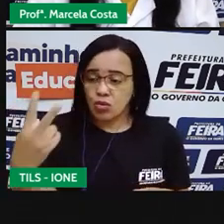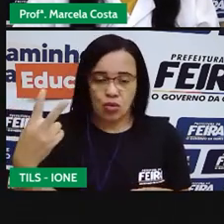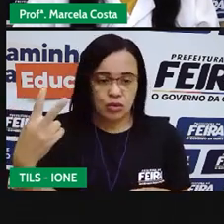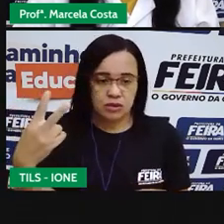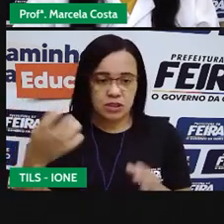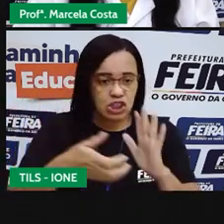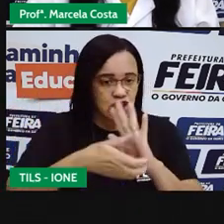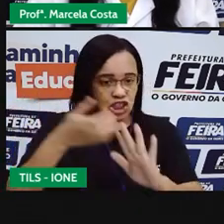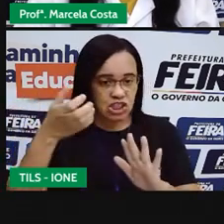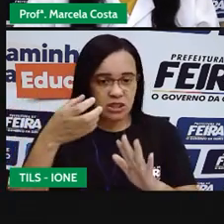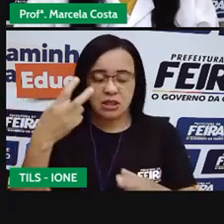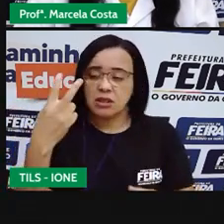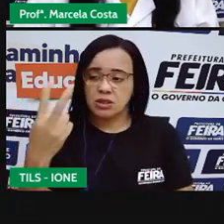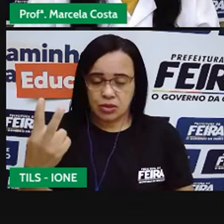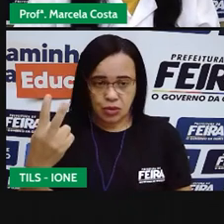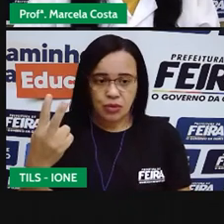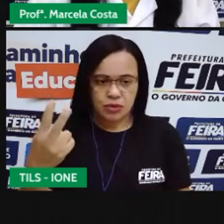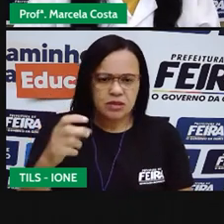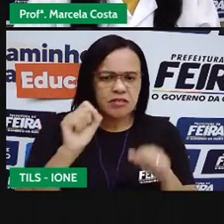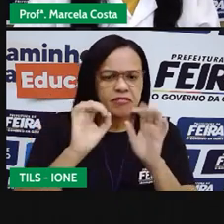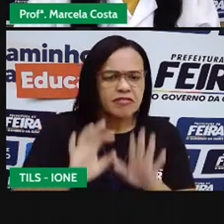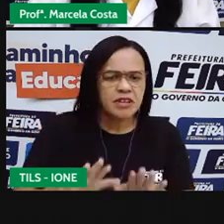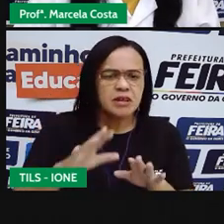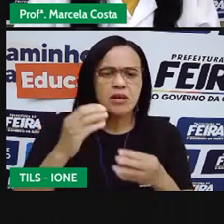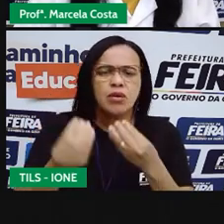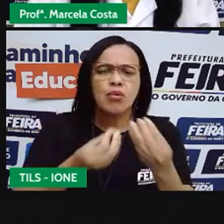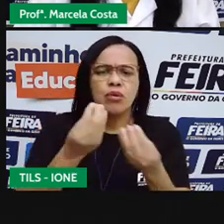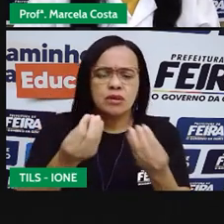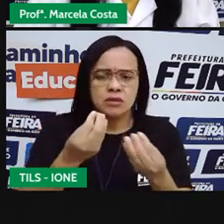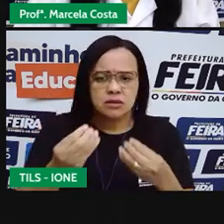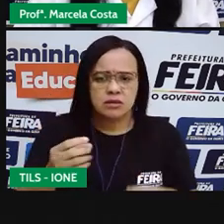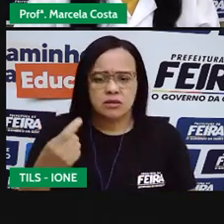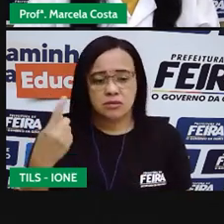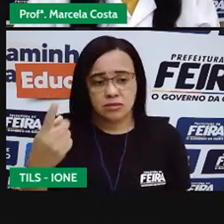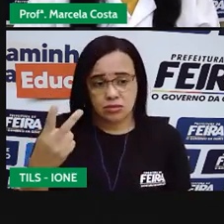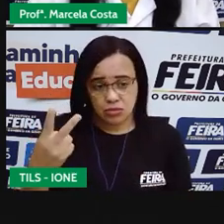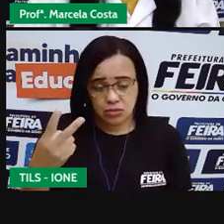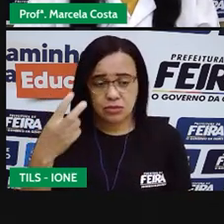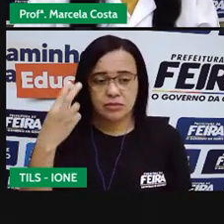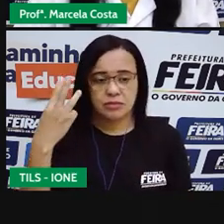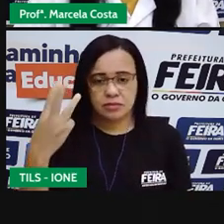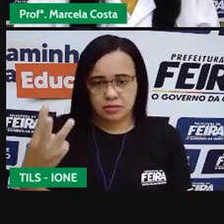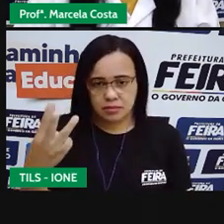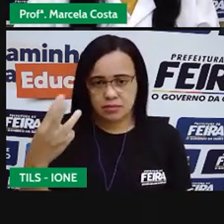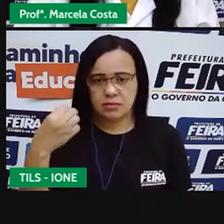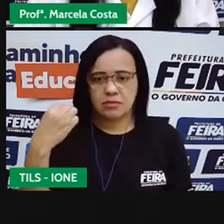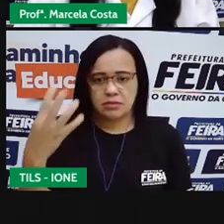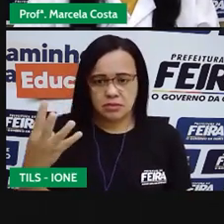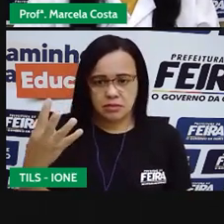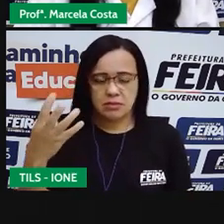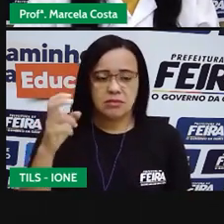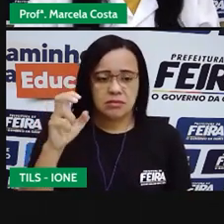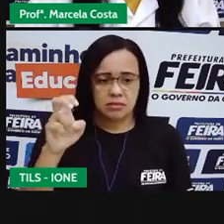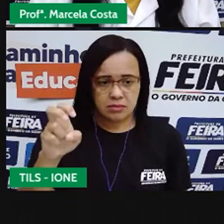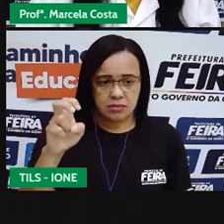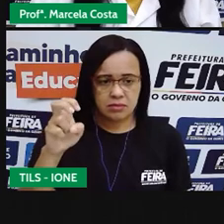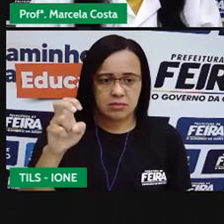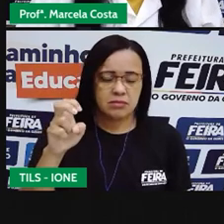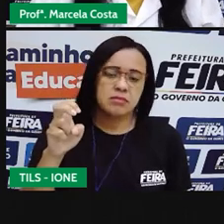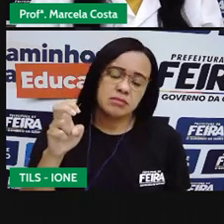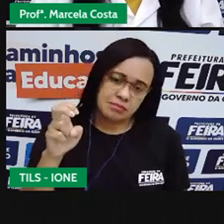vamos ver quanto é que ficou? 1 2 3 4 5